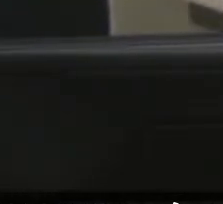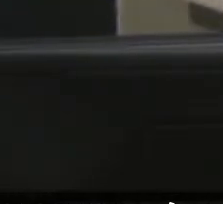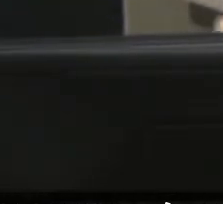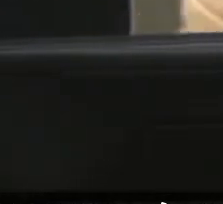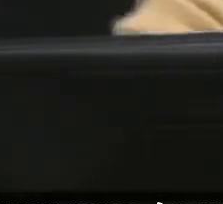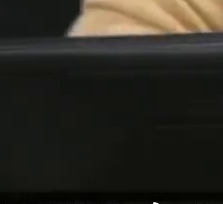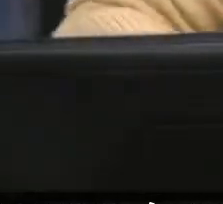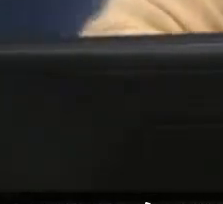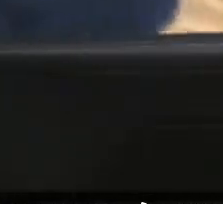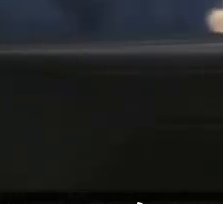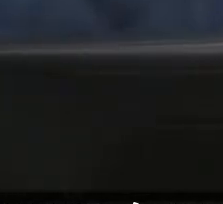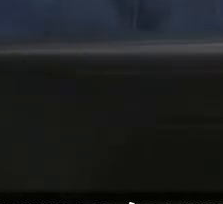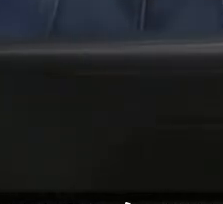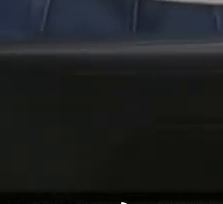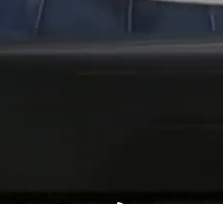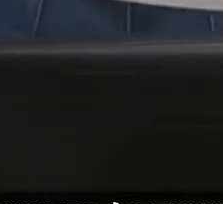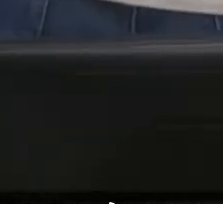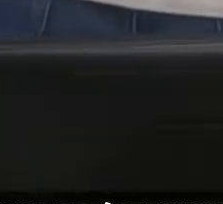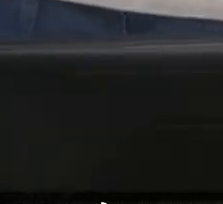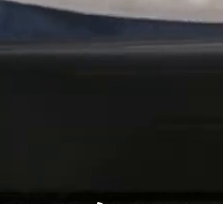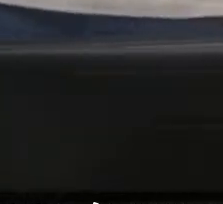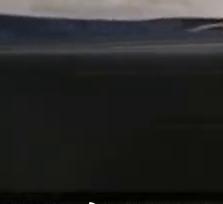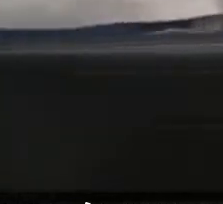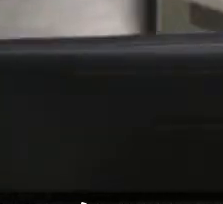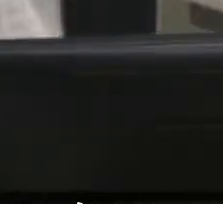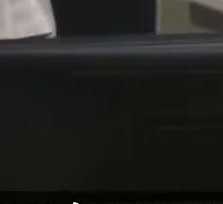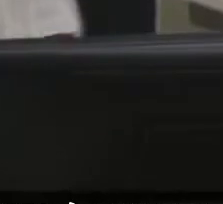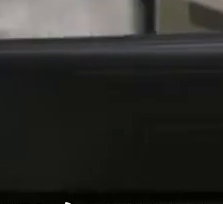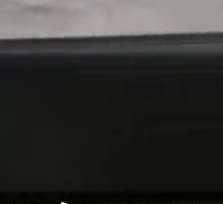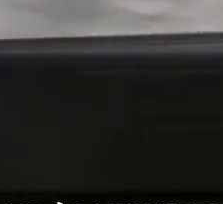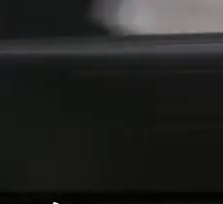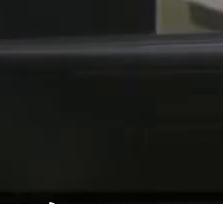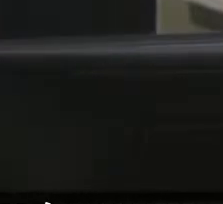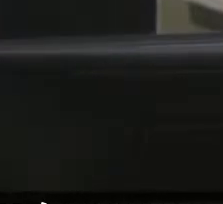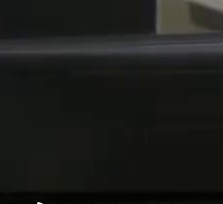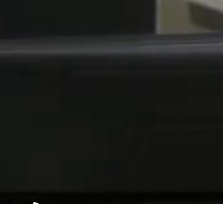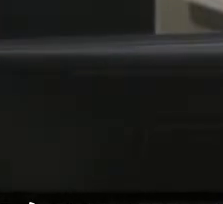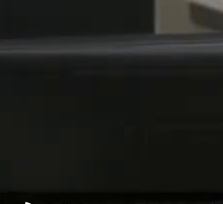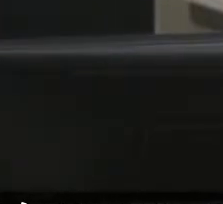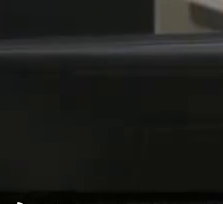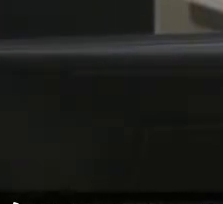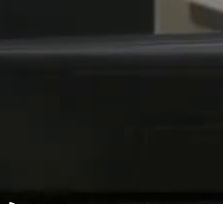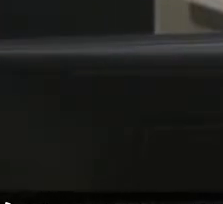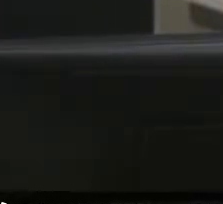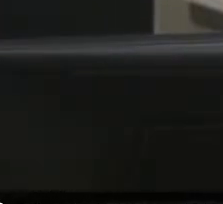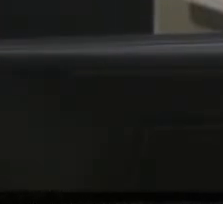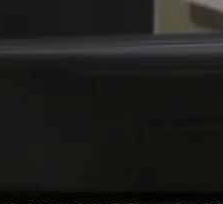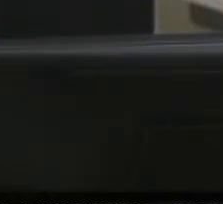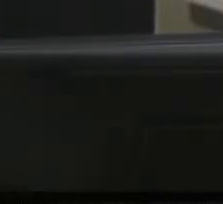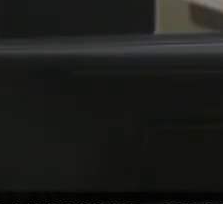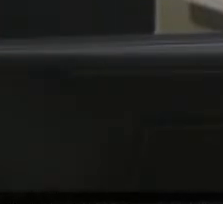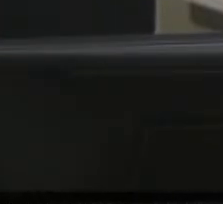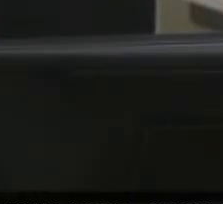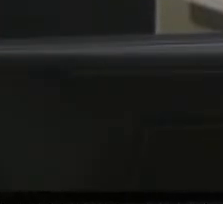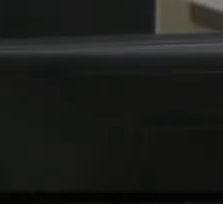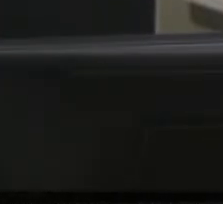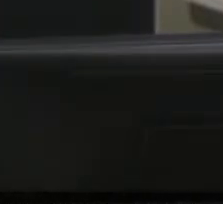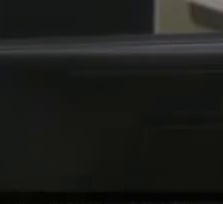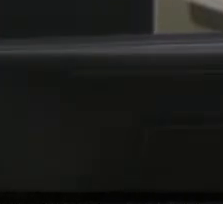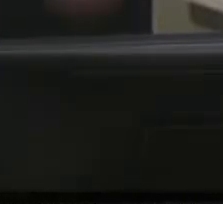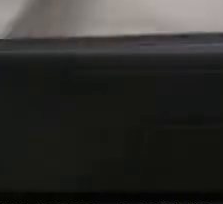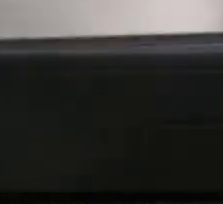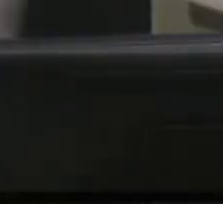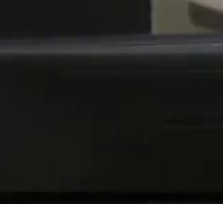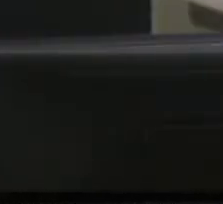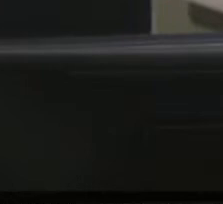aproveitar e fazer a descrição da delegacia que está coordenando hoje os trabalhos a doutora Renata Ribeiro para as suas primeiras colocações.